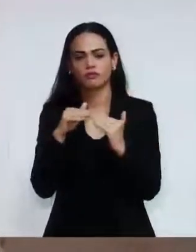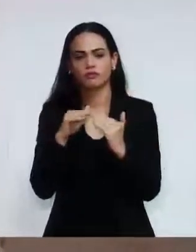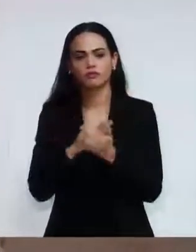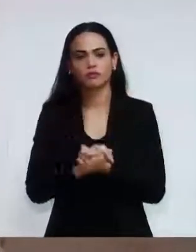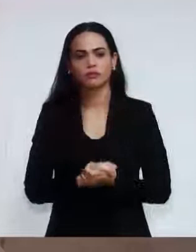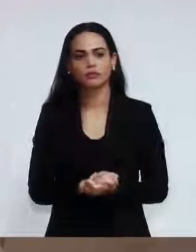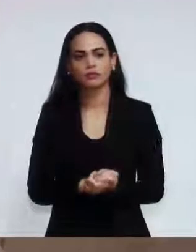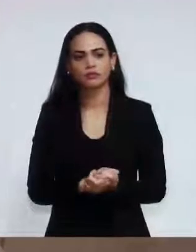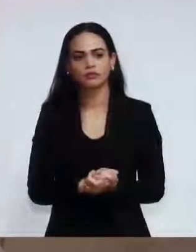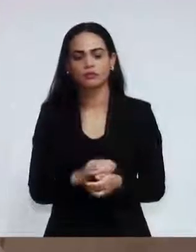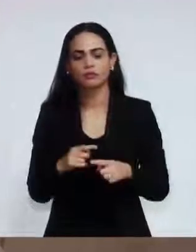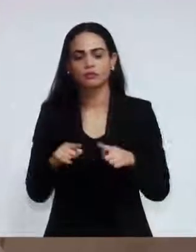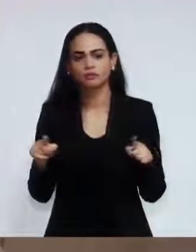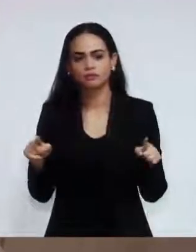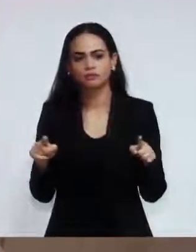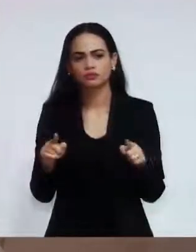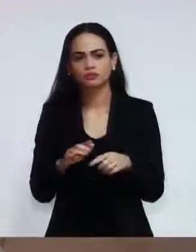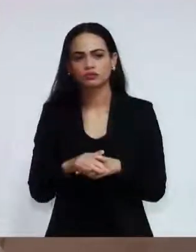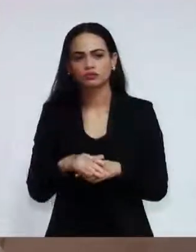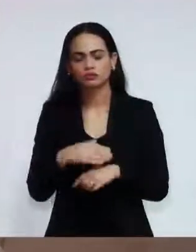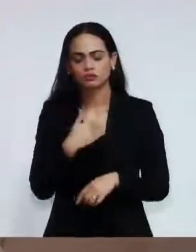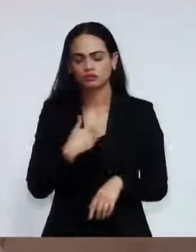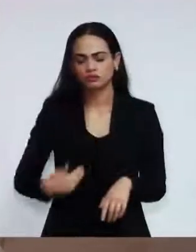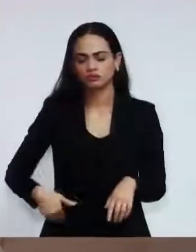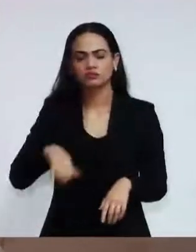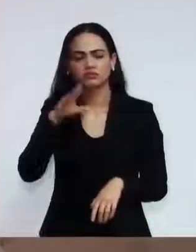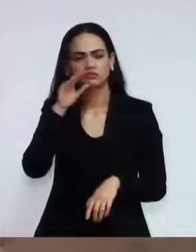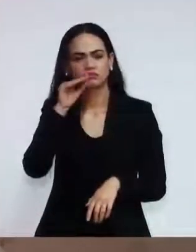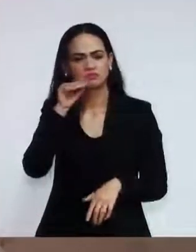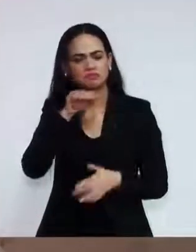Mas humilhar um servidor público?